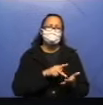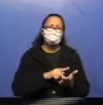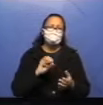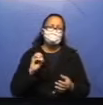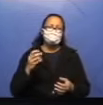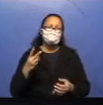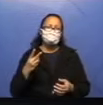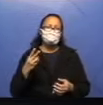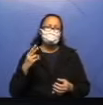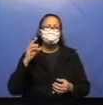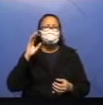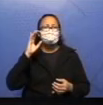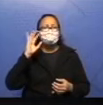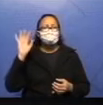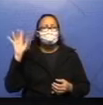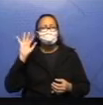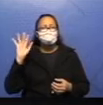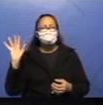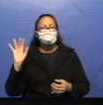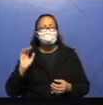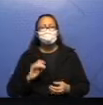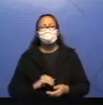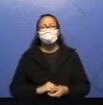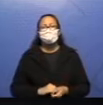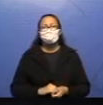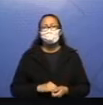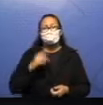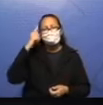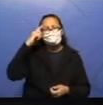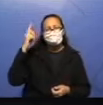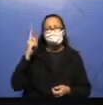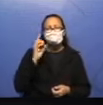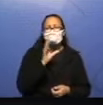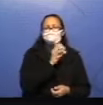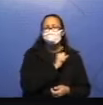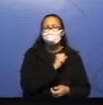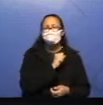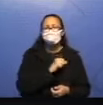realidade ou ficção? Pense rápido.